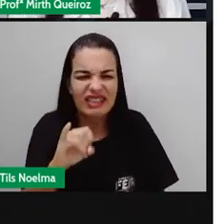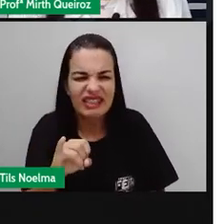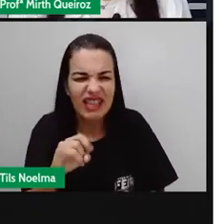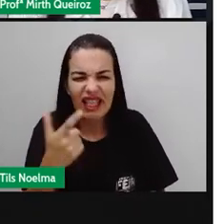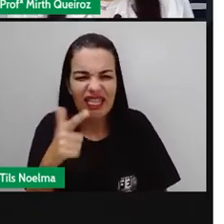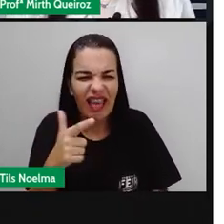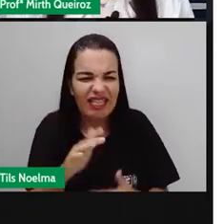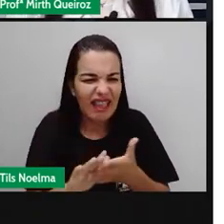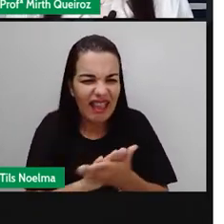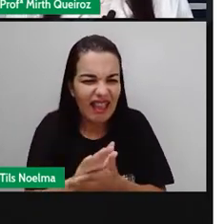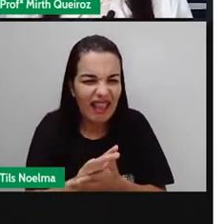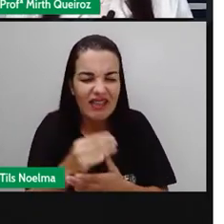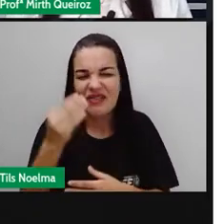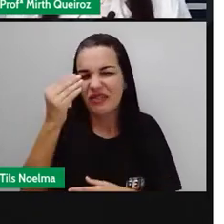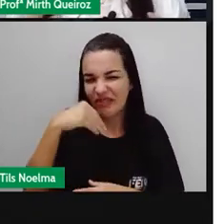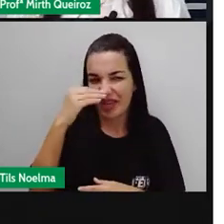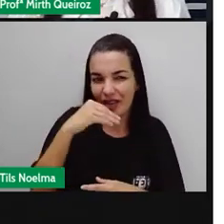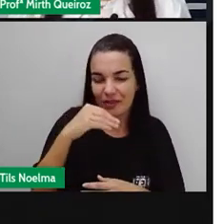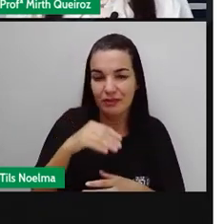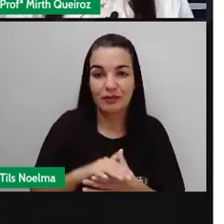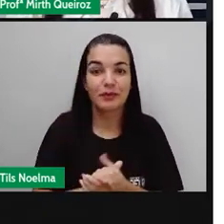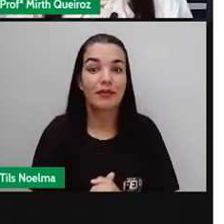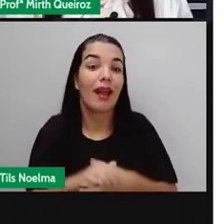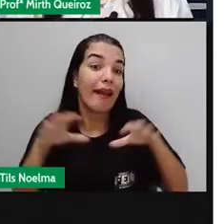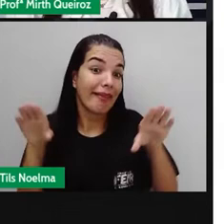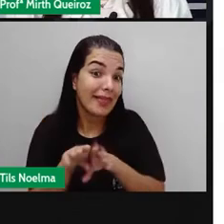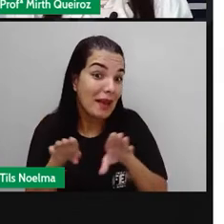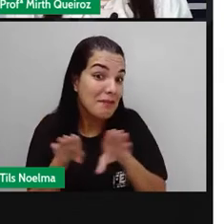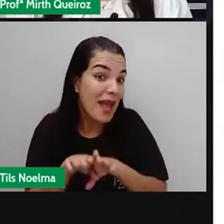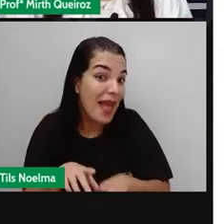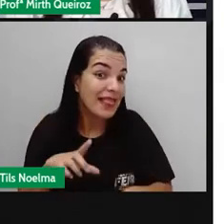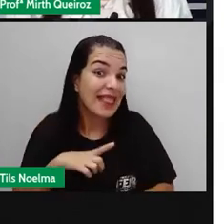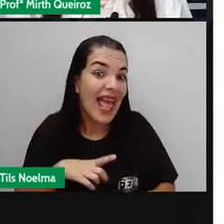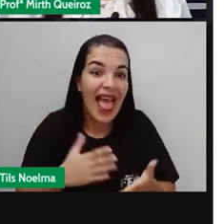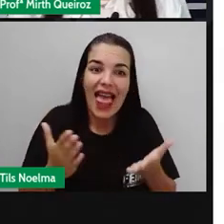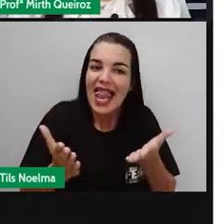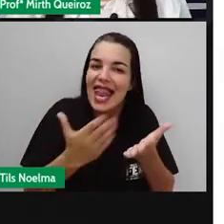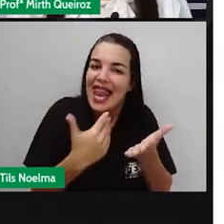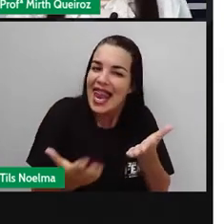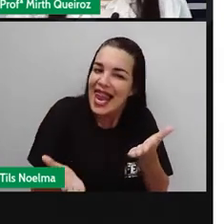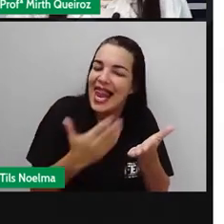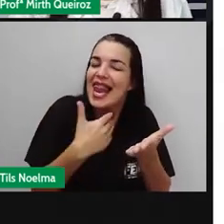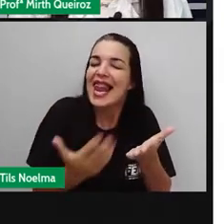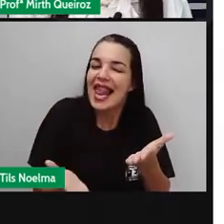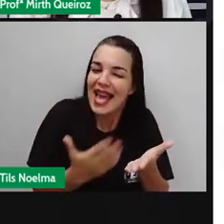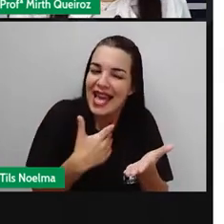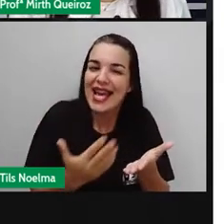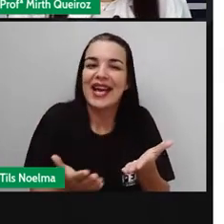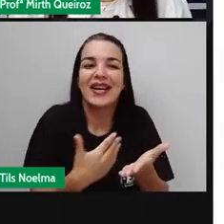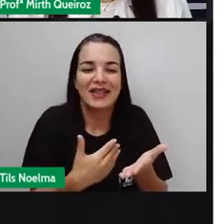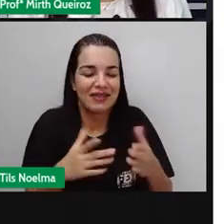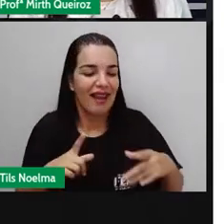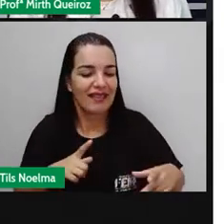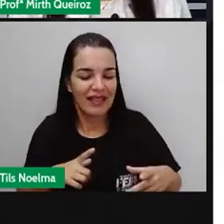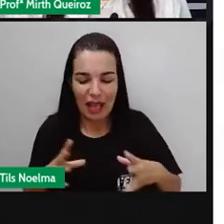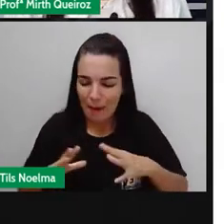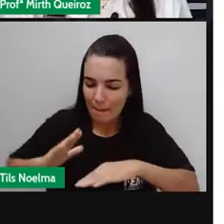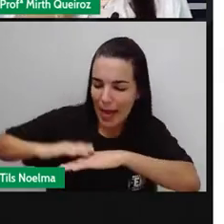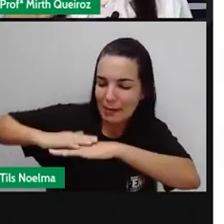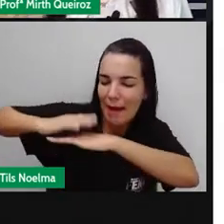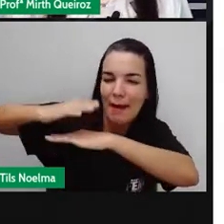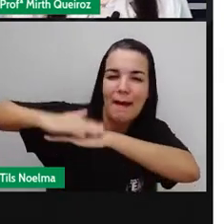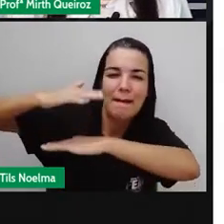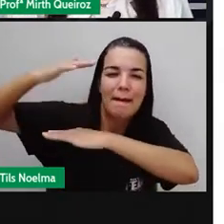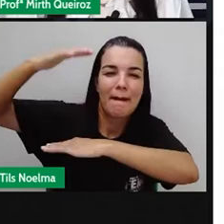E livros, a gente precisa de livros. Quanto mais livros a gente tiver, melhor, né? Para que a gente possa